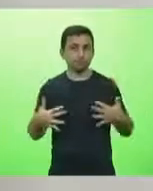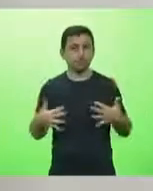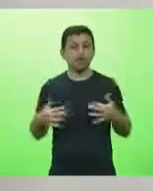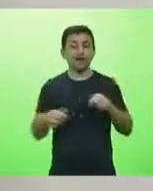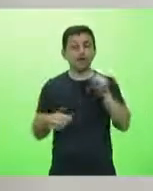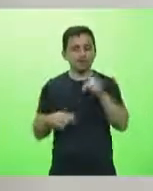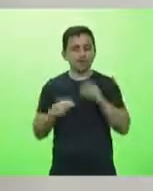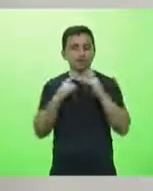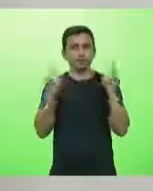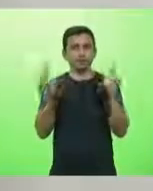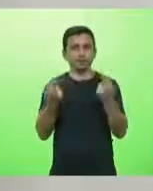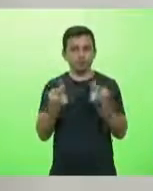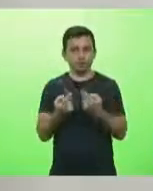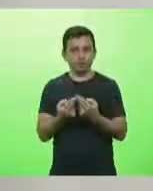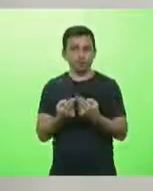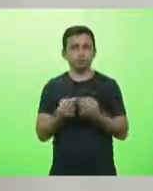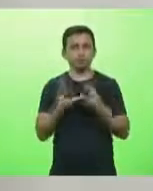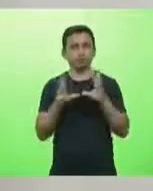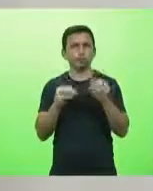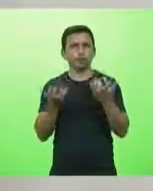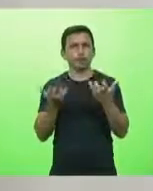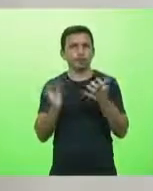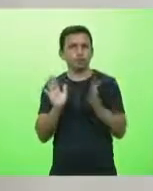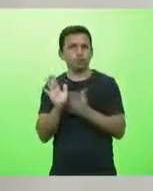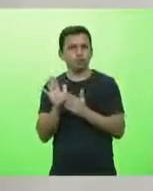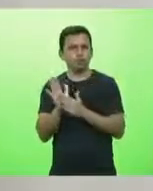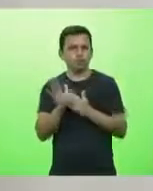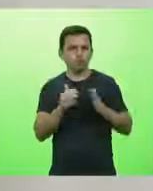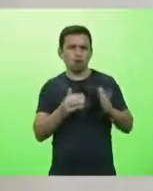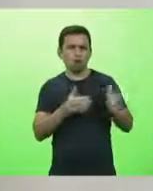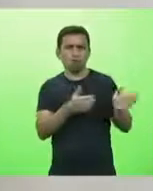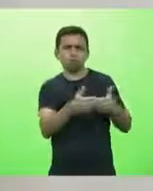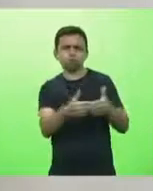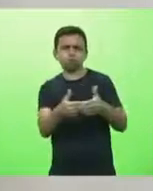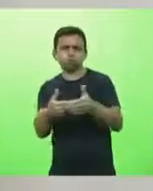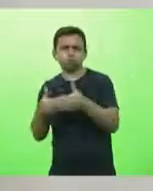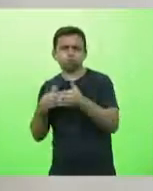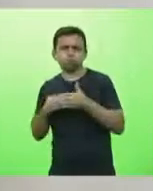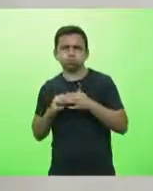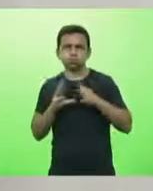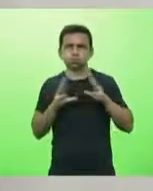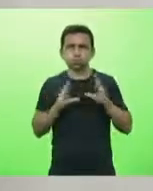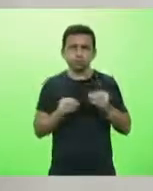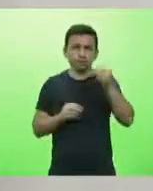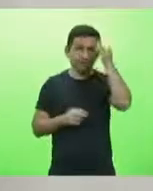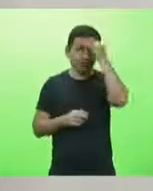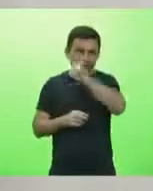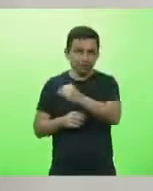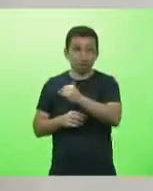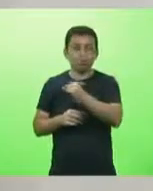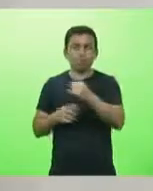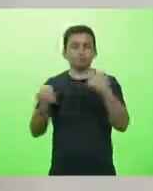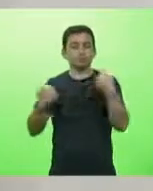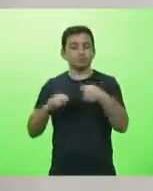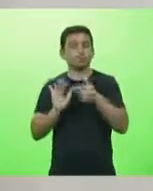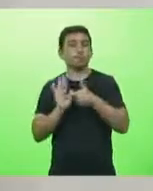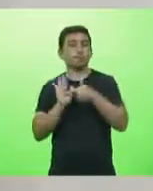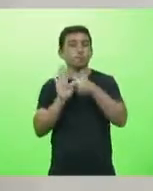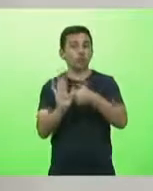reunião, aqueles que estiverem propondo um lockdown ou qualquer medida de enfrentamento ao corona, devem apresentar